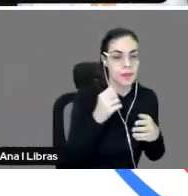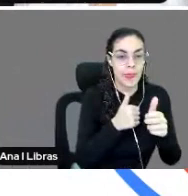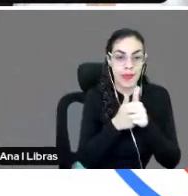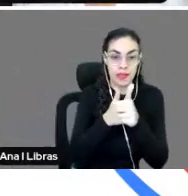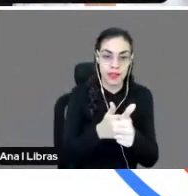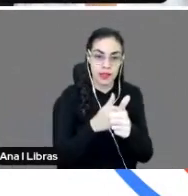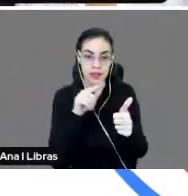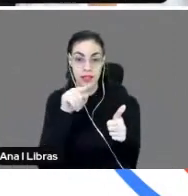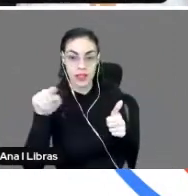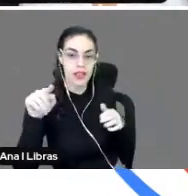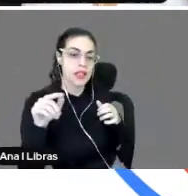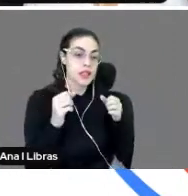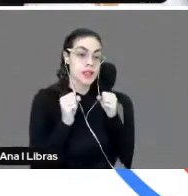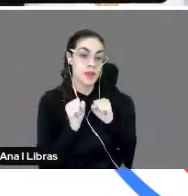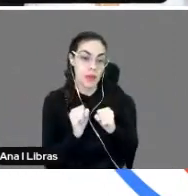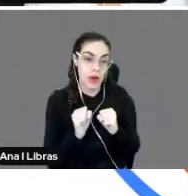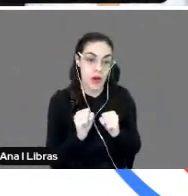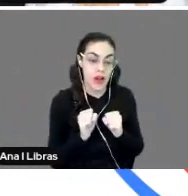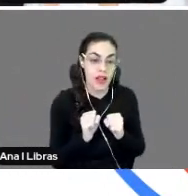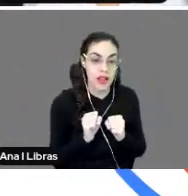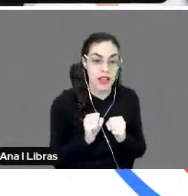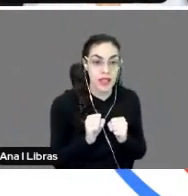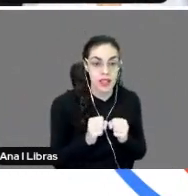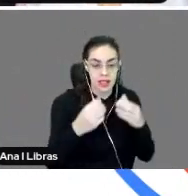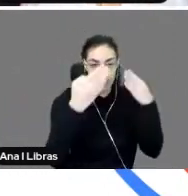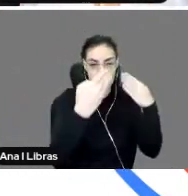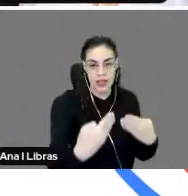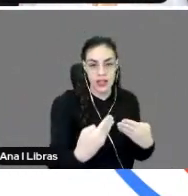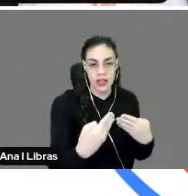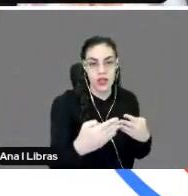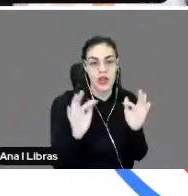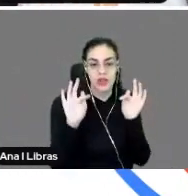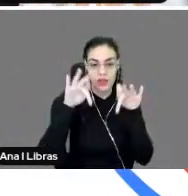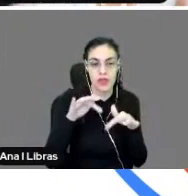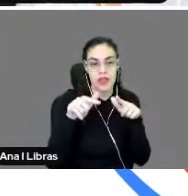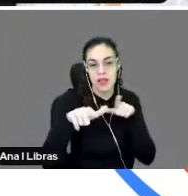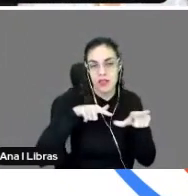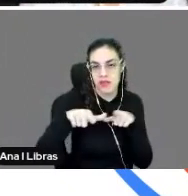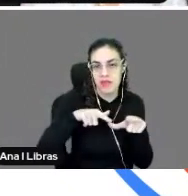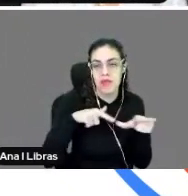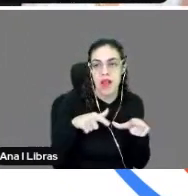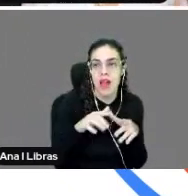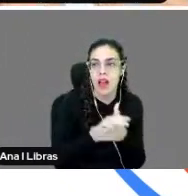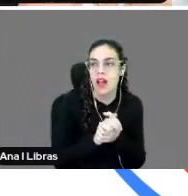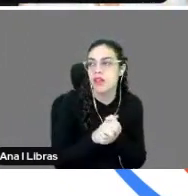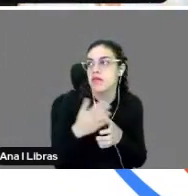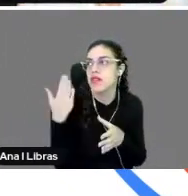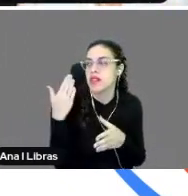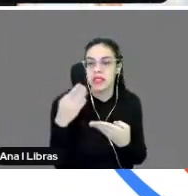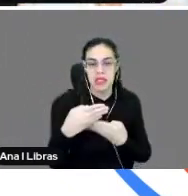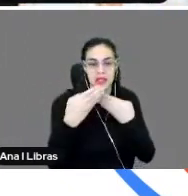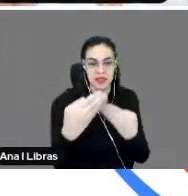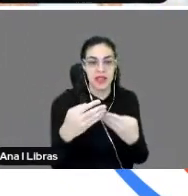é que eles também podem gerar relatórios. Então, eu terminei um trabalho, antes de entregar lá no Google Sala de Aula, eu